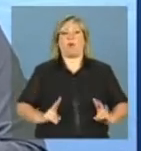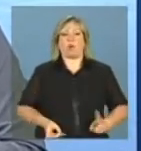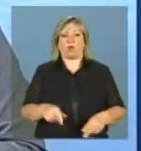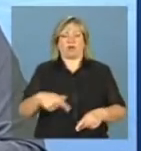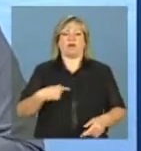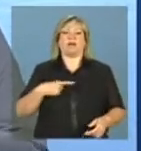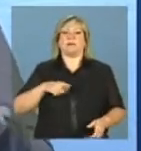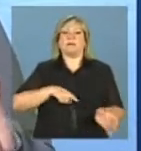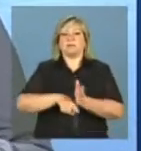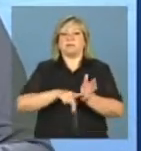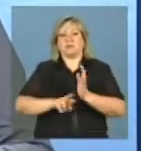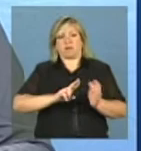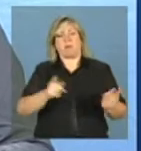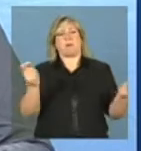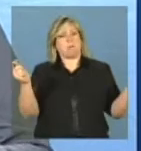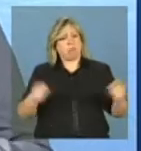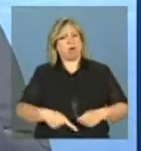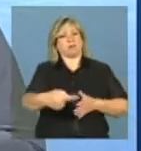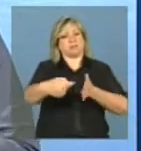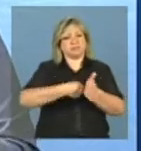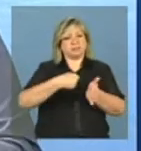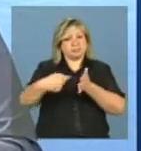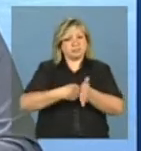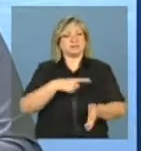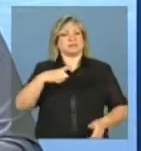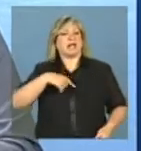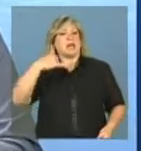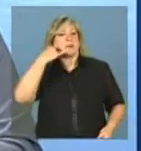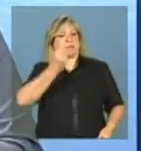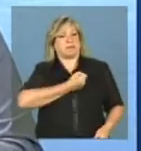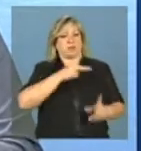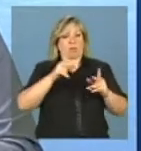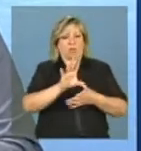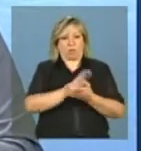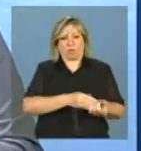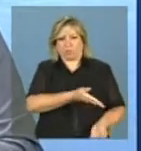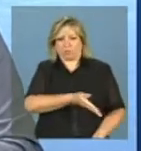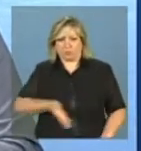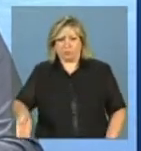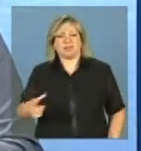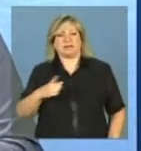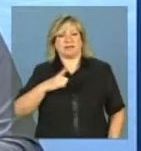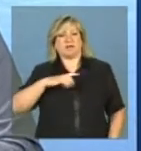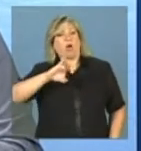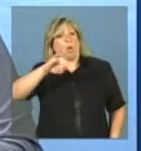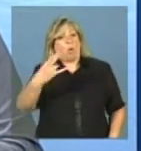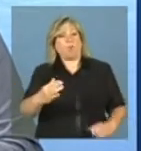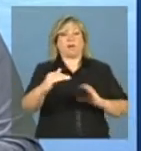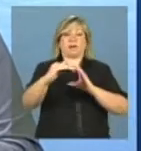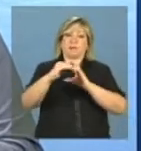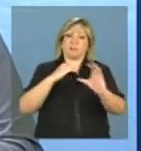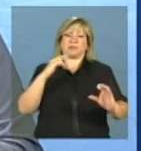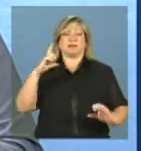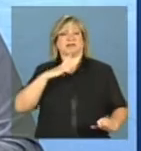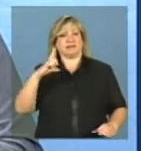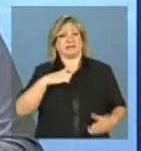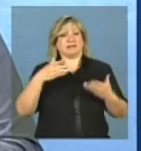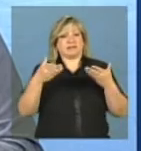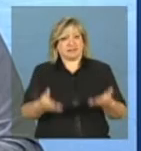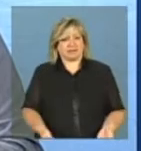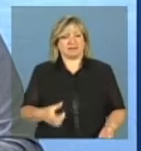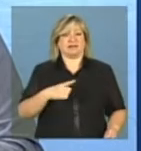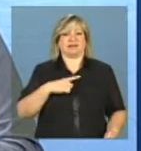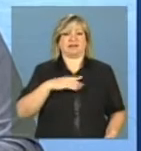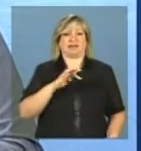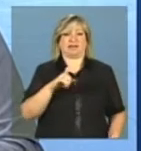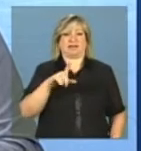com as nossas respostas. E você pode continuar participando conosco pelos telefones 613-799-5863, 5864-5867